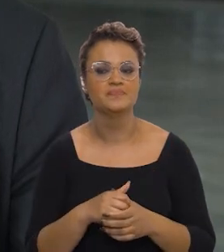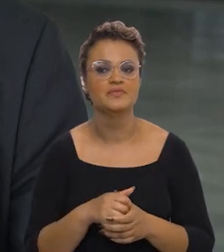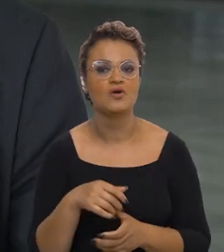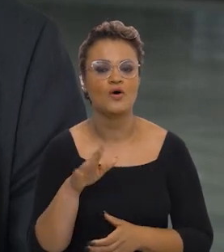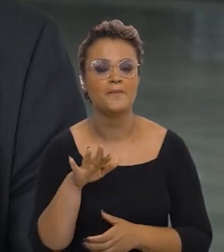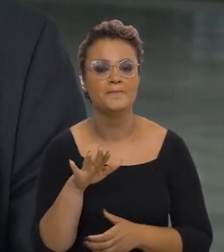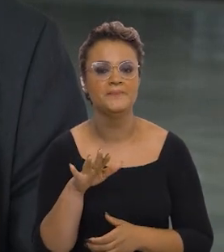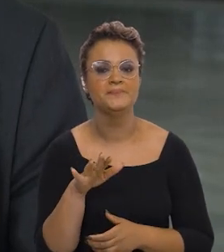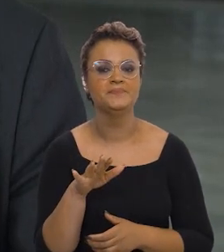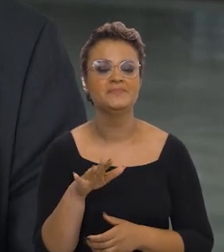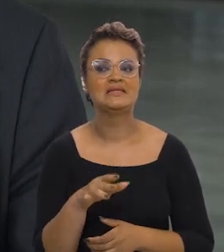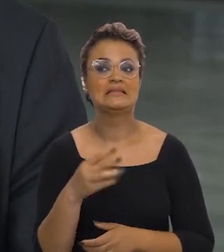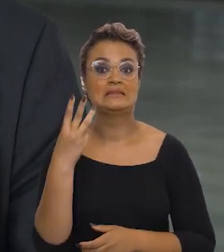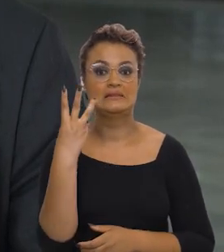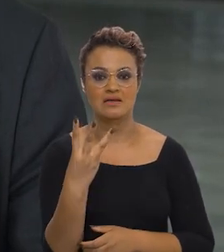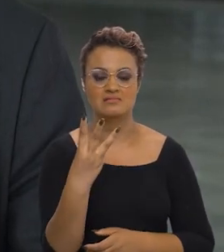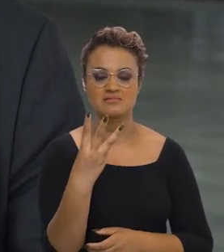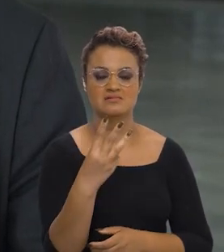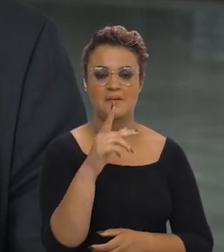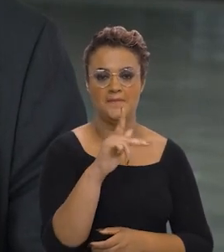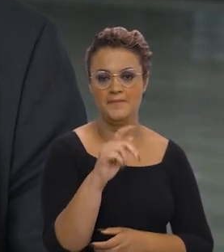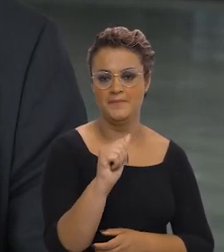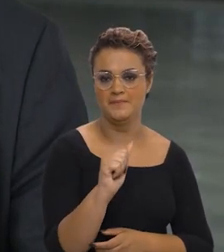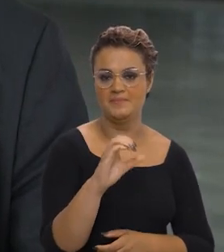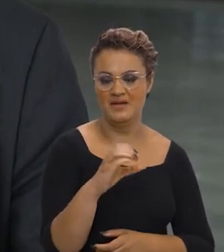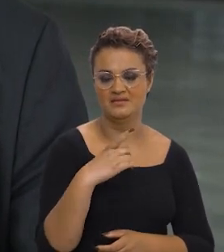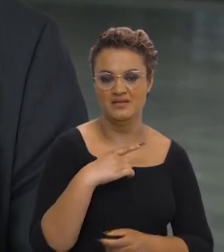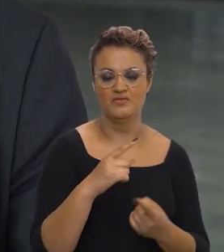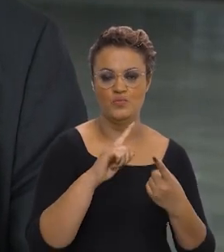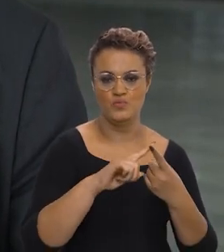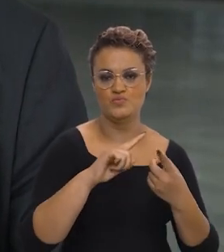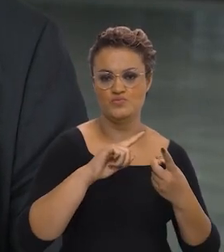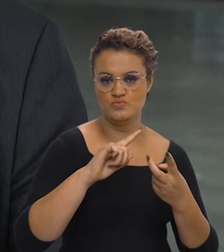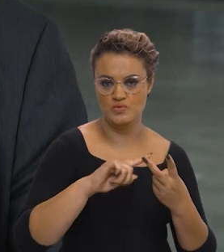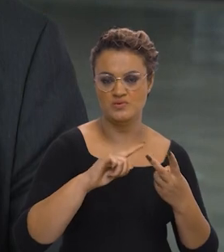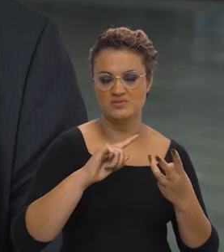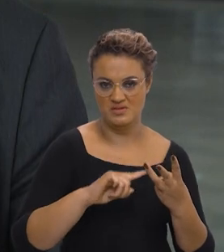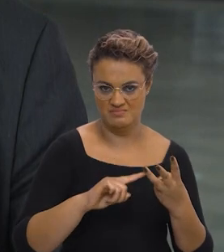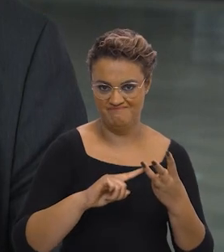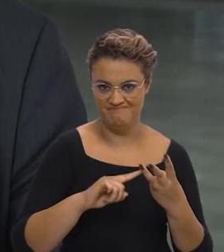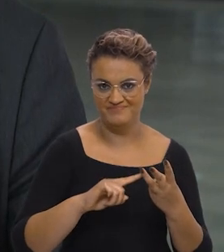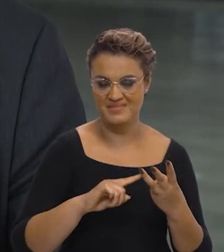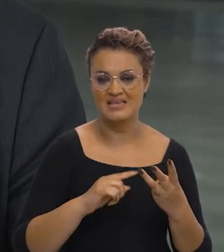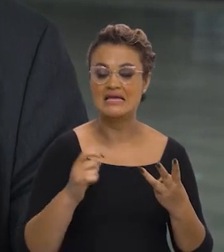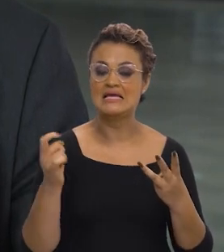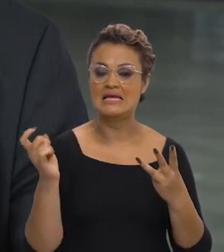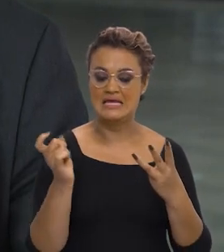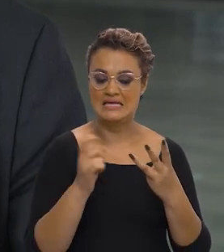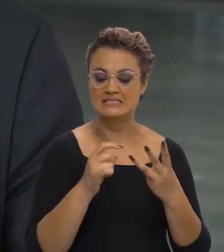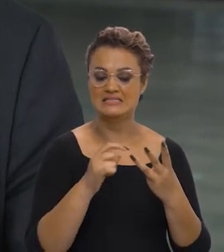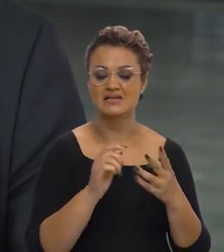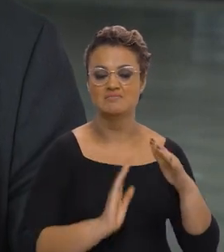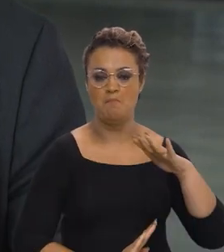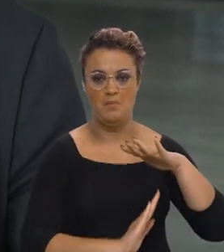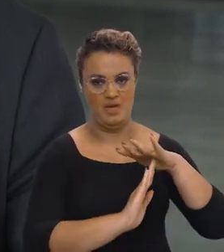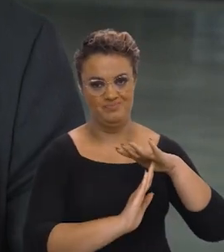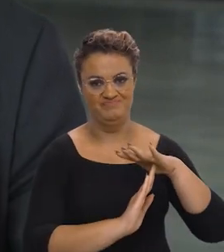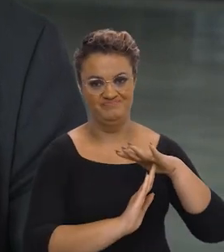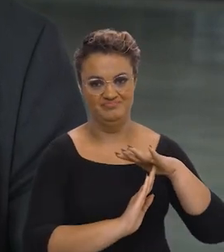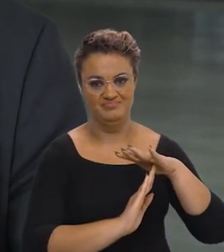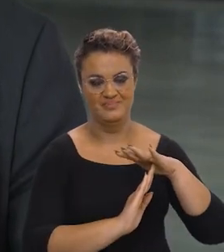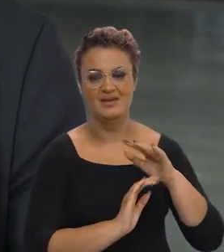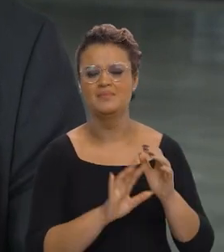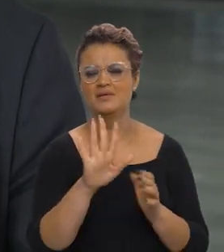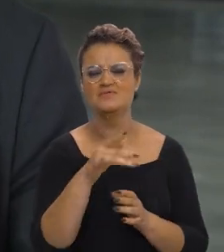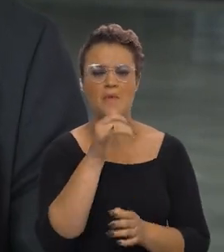brevemente, assim, né? Então foram três PACs, o PAC 1, o PAC 2 e o terceiro que foi descontinuado.